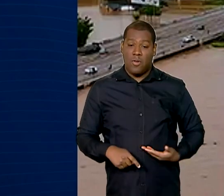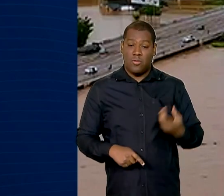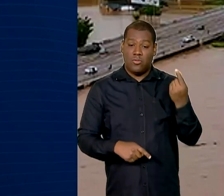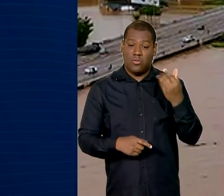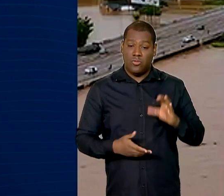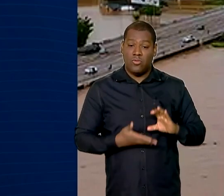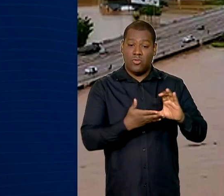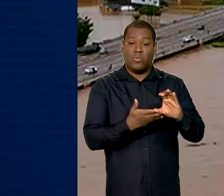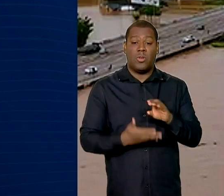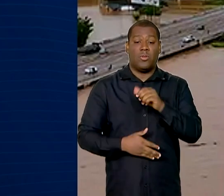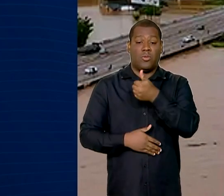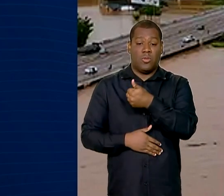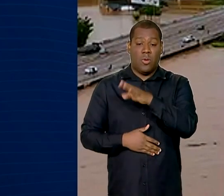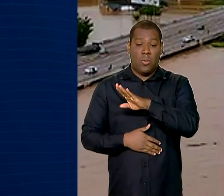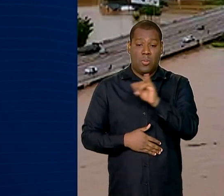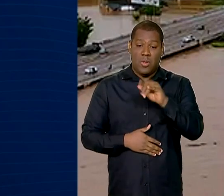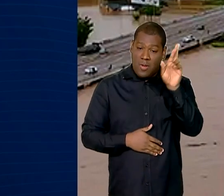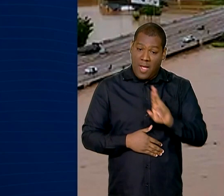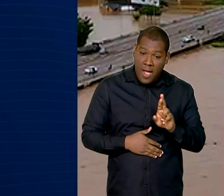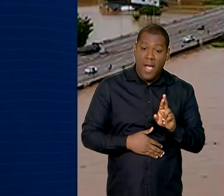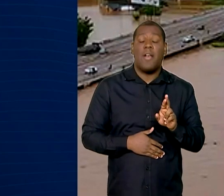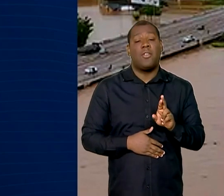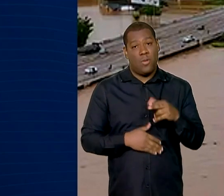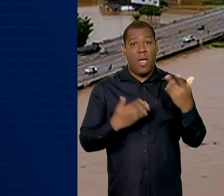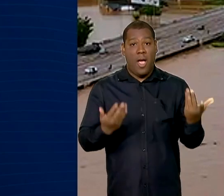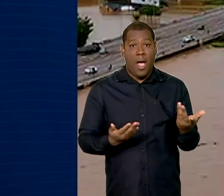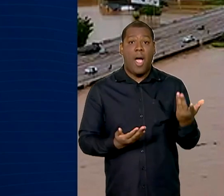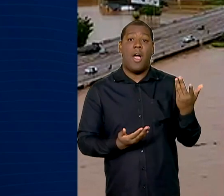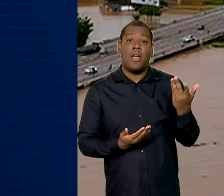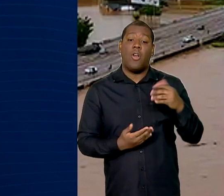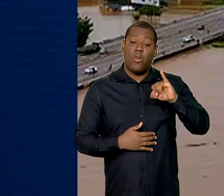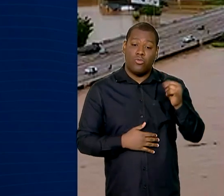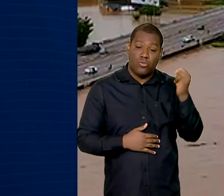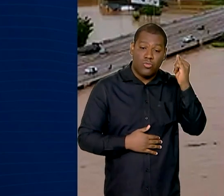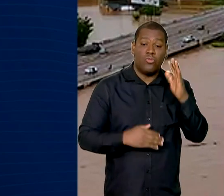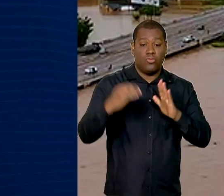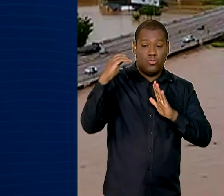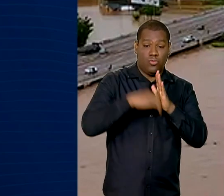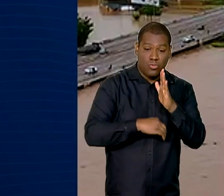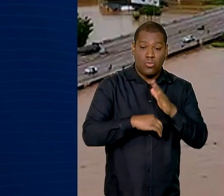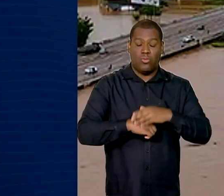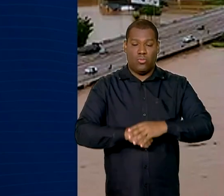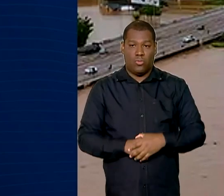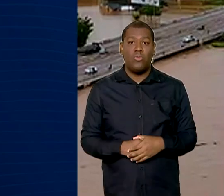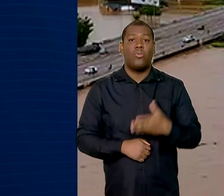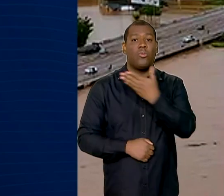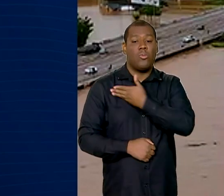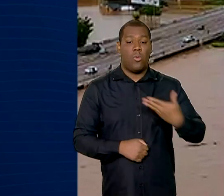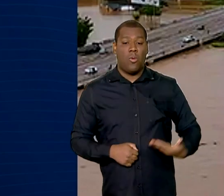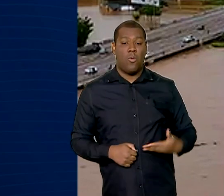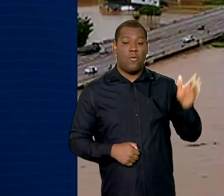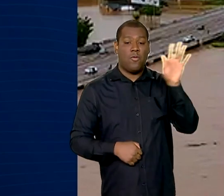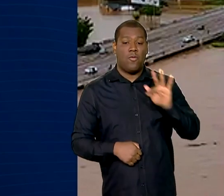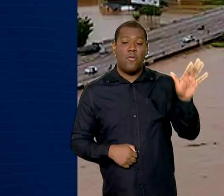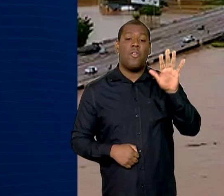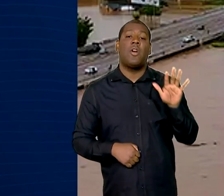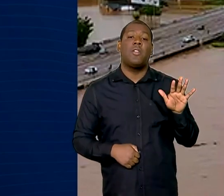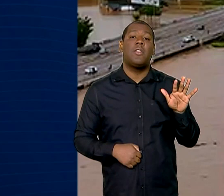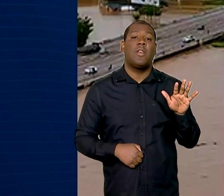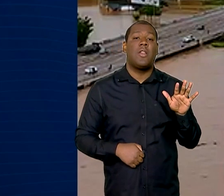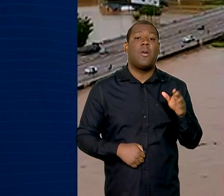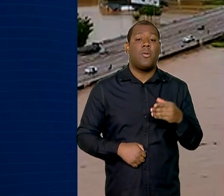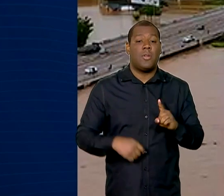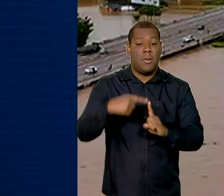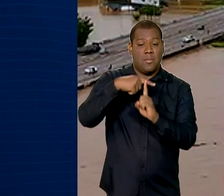desconto em juros de créditos. O governo federal também vai prorrogar por no mínimo três meses os